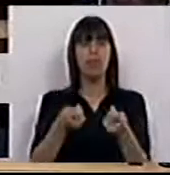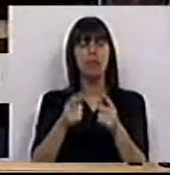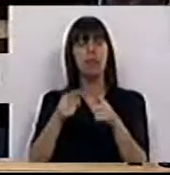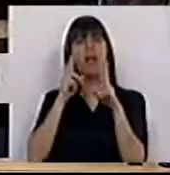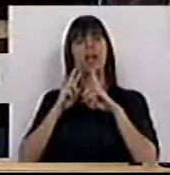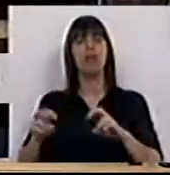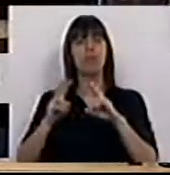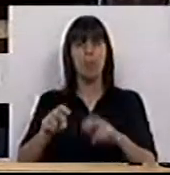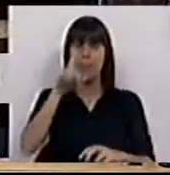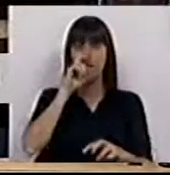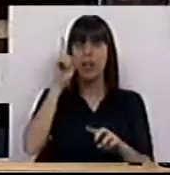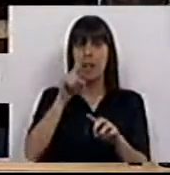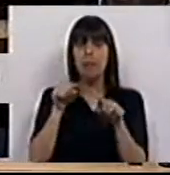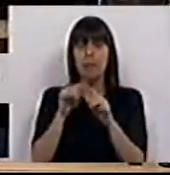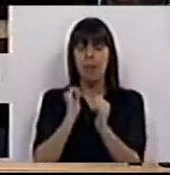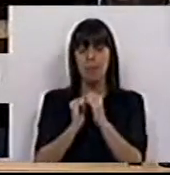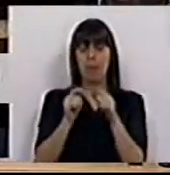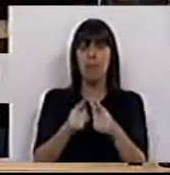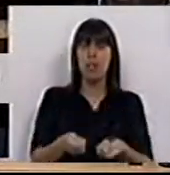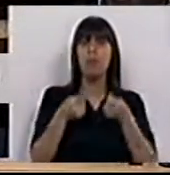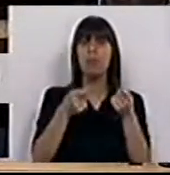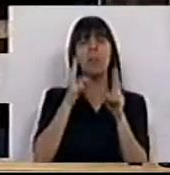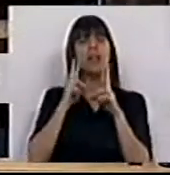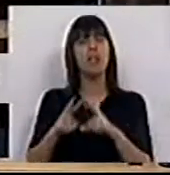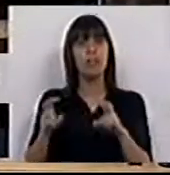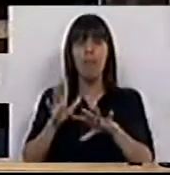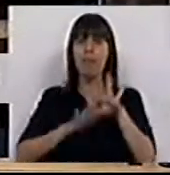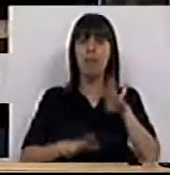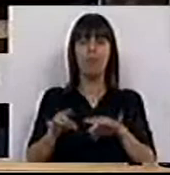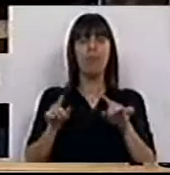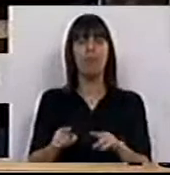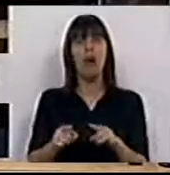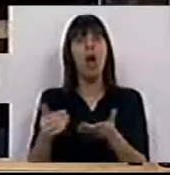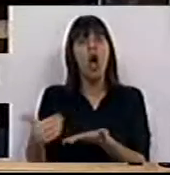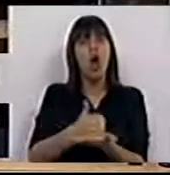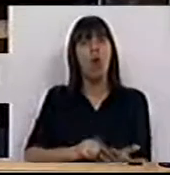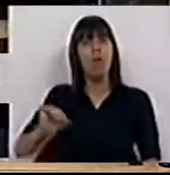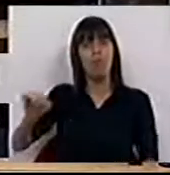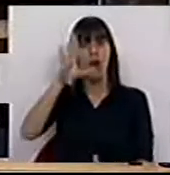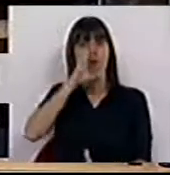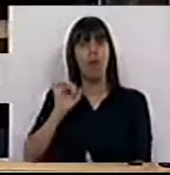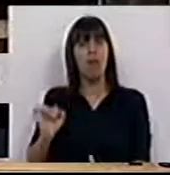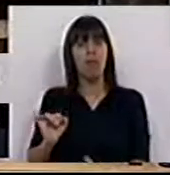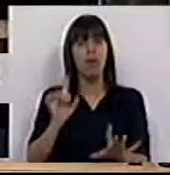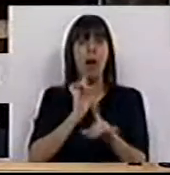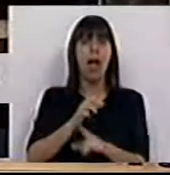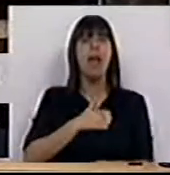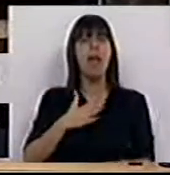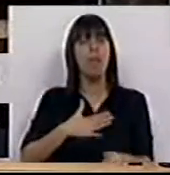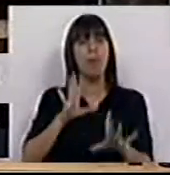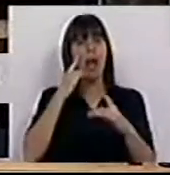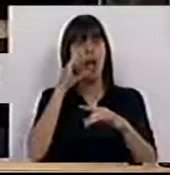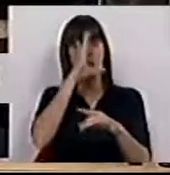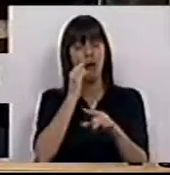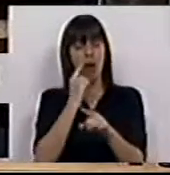investigação, e lembre-se que o grosso deste papel no investimento e na investigação foi feito com recursos públicos, enquanto a empresa ainda era